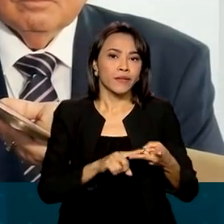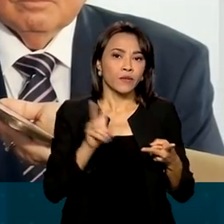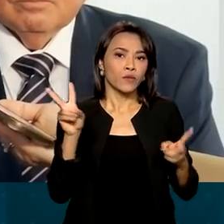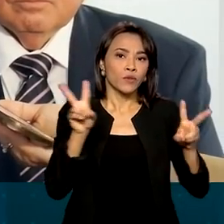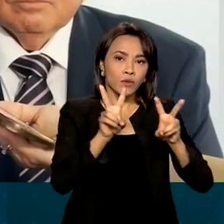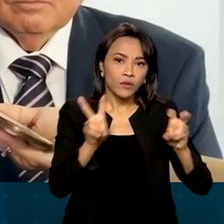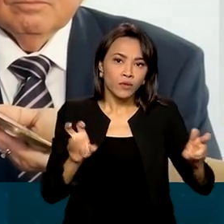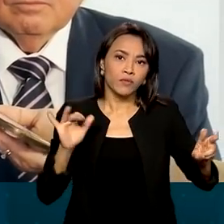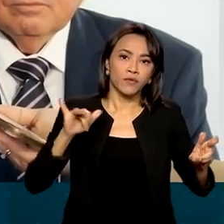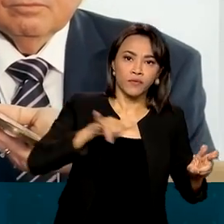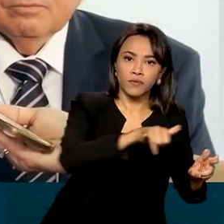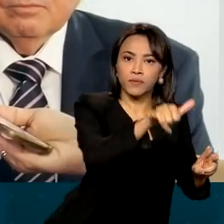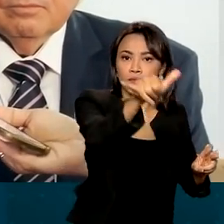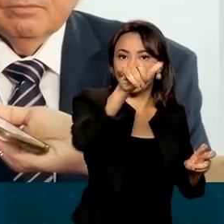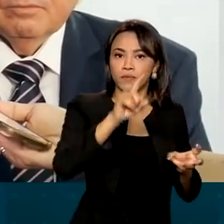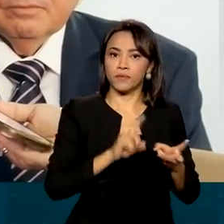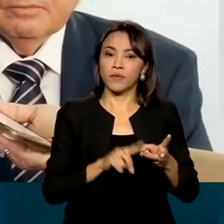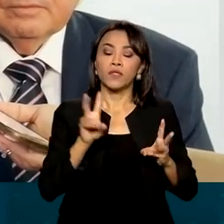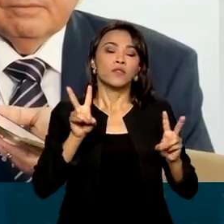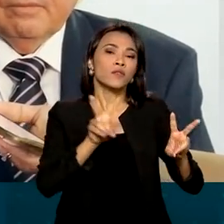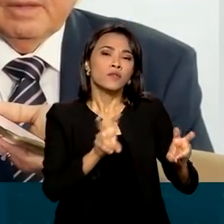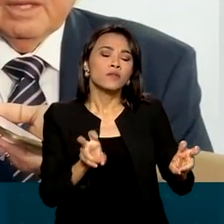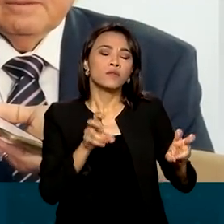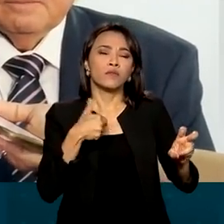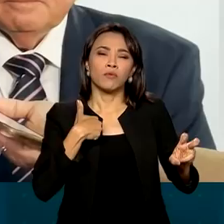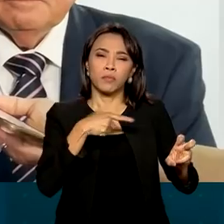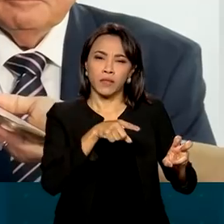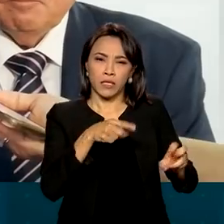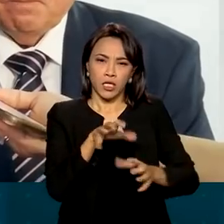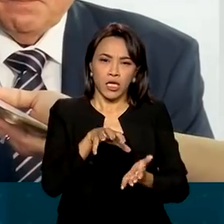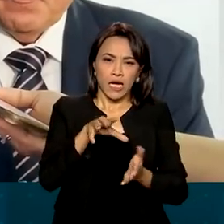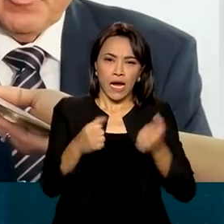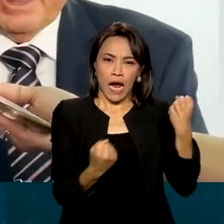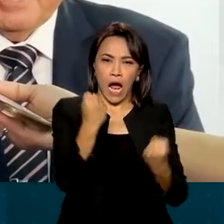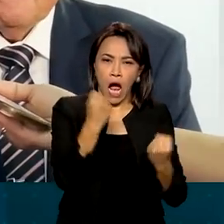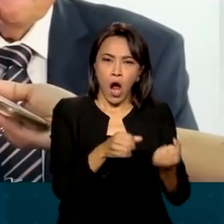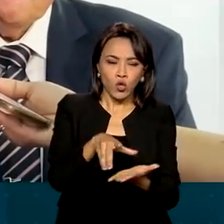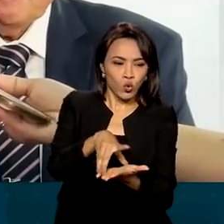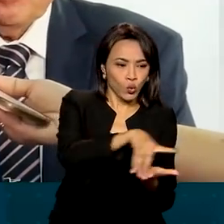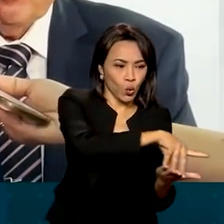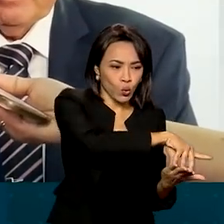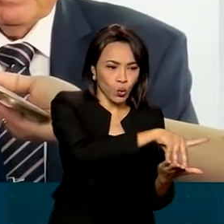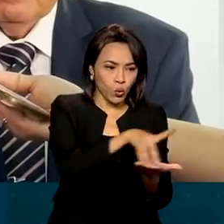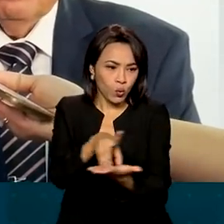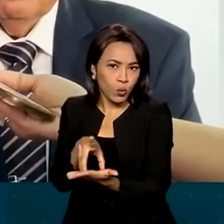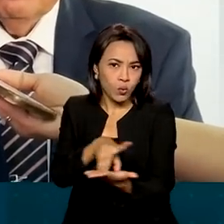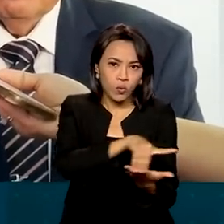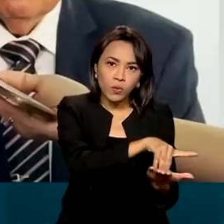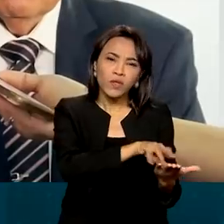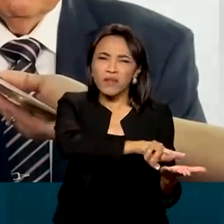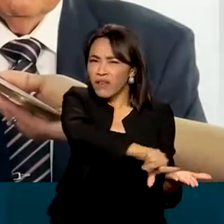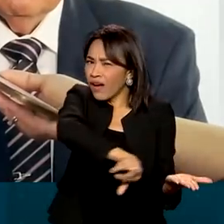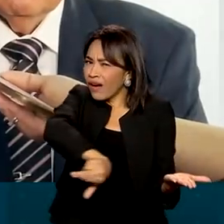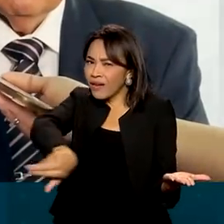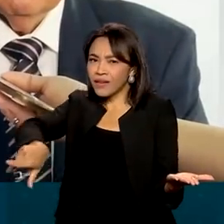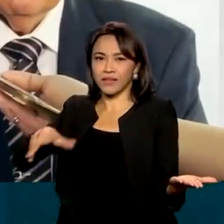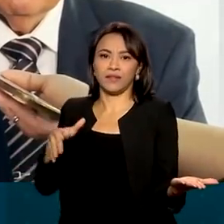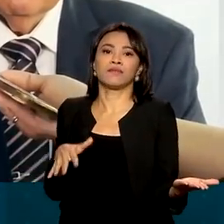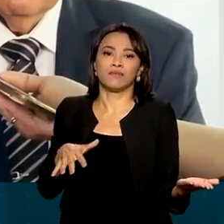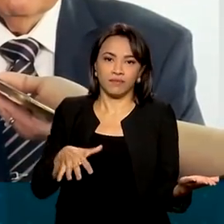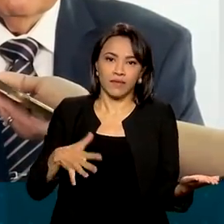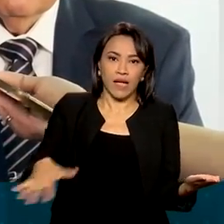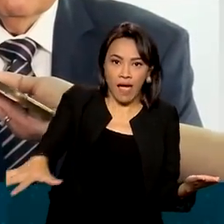defesa cibernética, na área de blindados, na área... em várias outras áreas. E essa